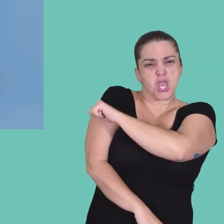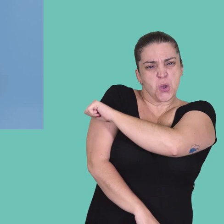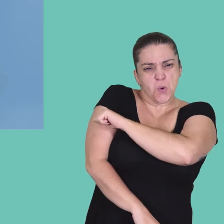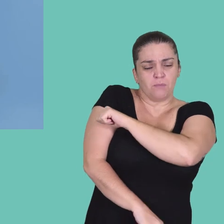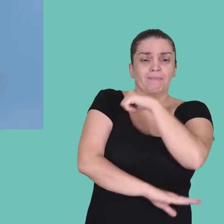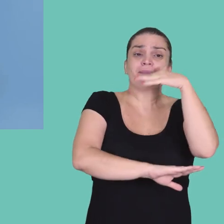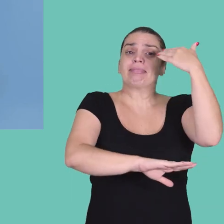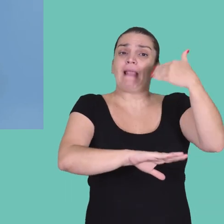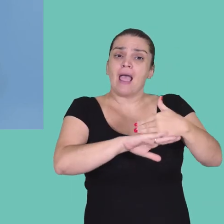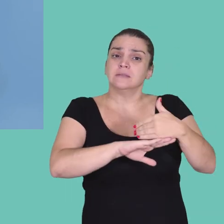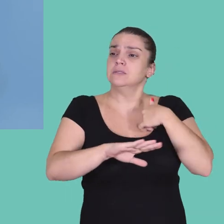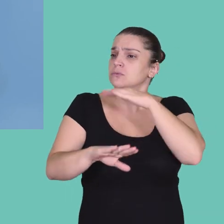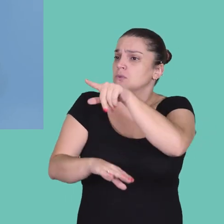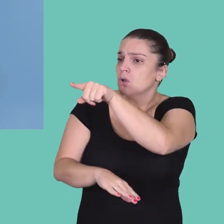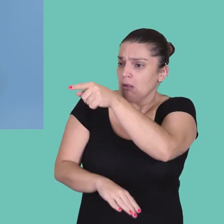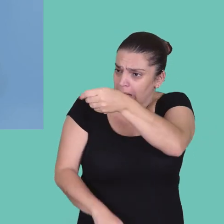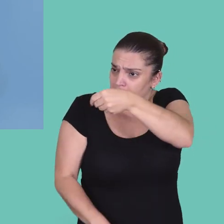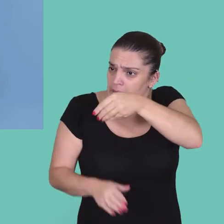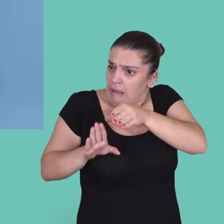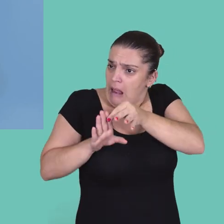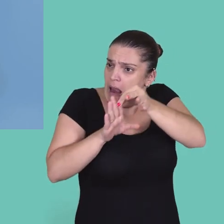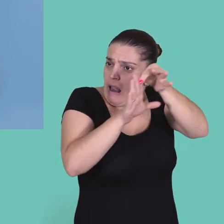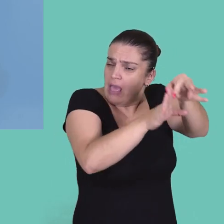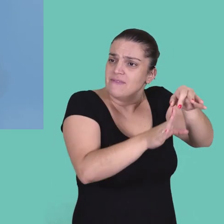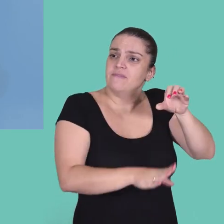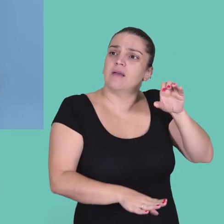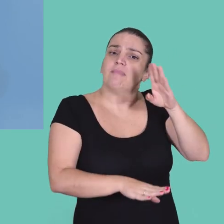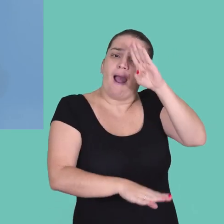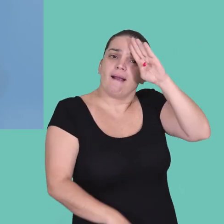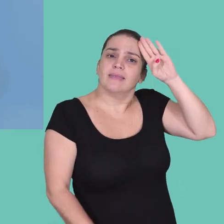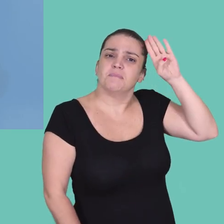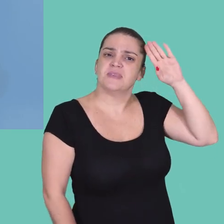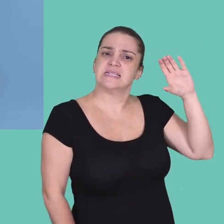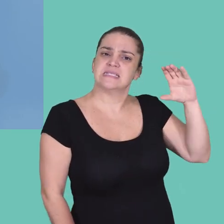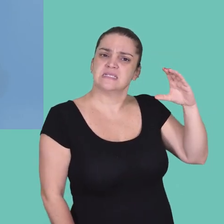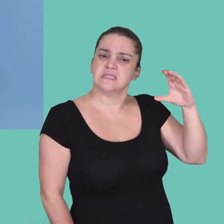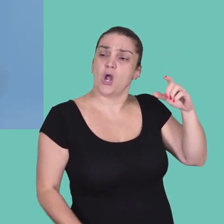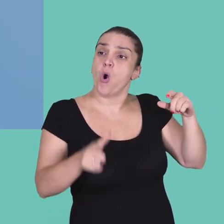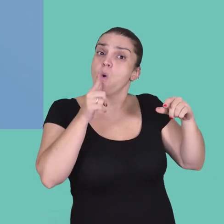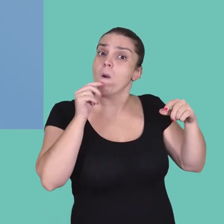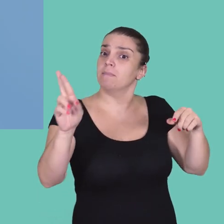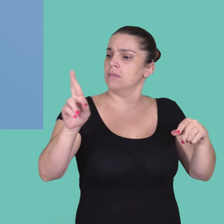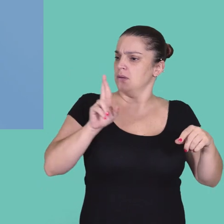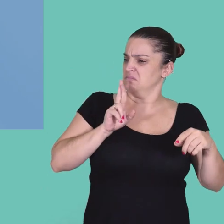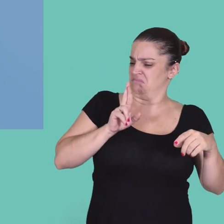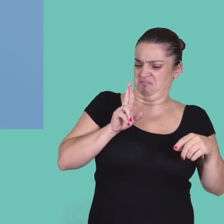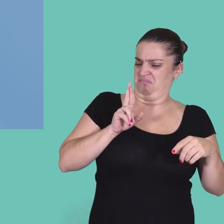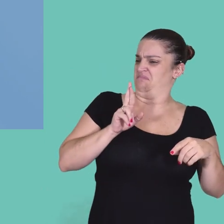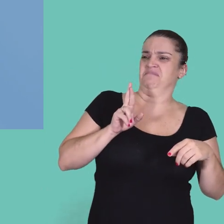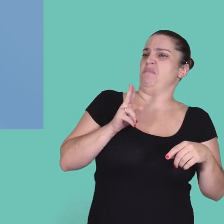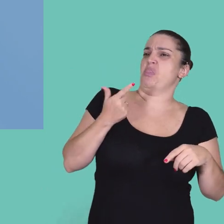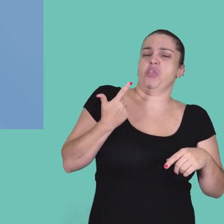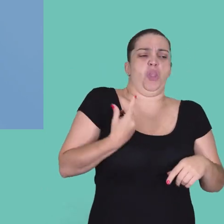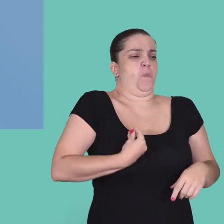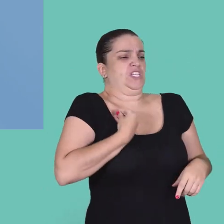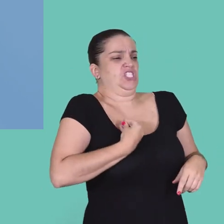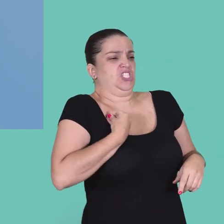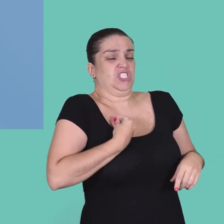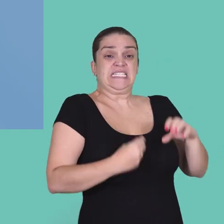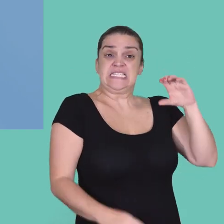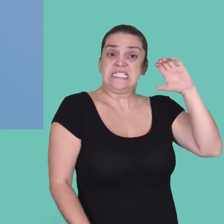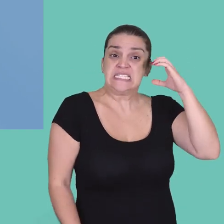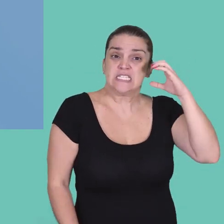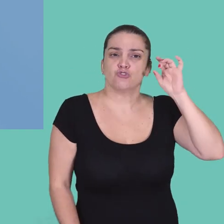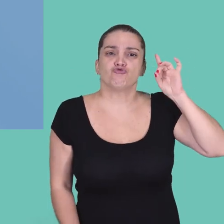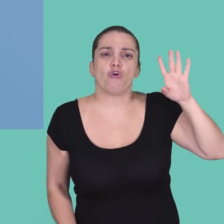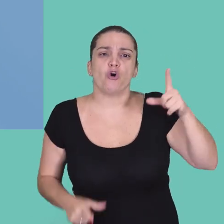tomei um táxi no Rio de Janeiro e disse para o motorista de táxi me leva até a academia de ciência. E o motorista de táxi disse que isso não existe.